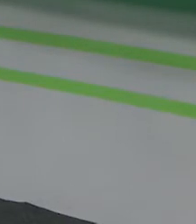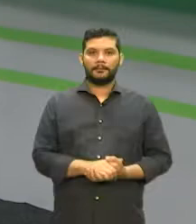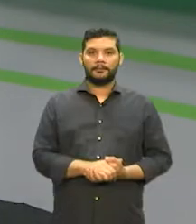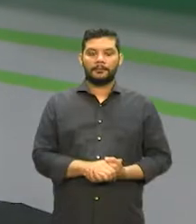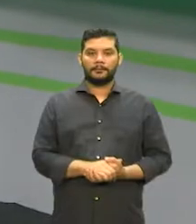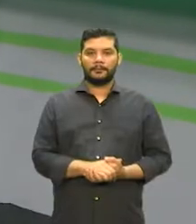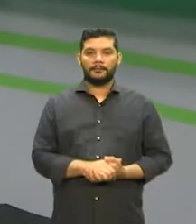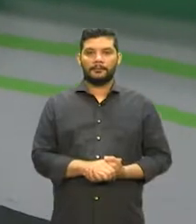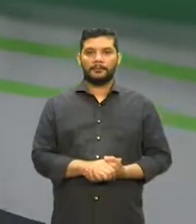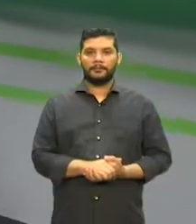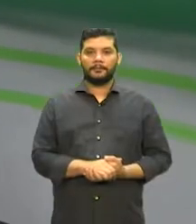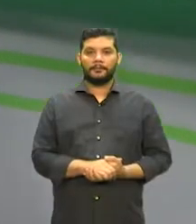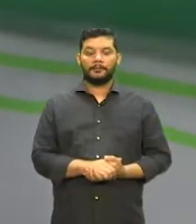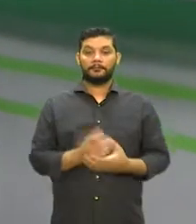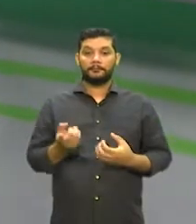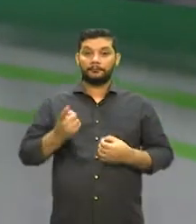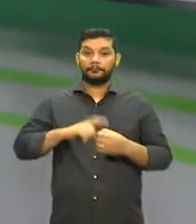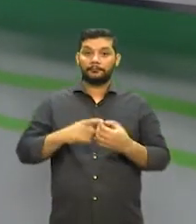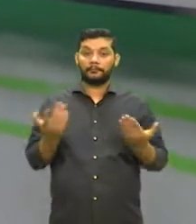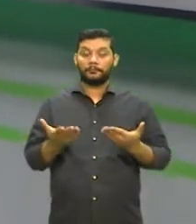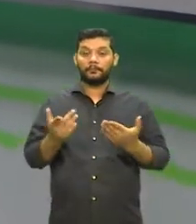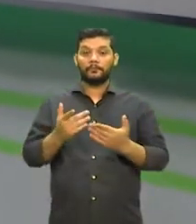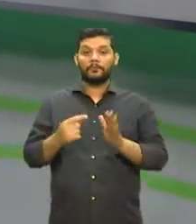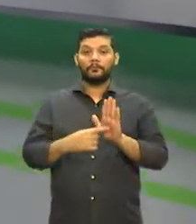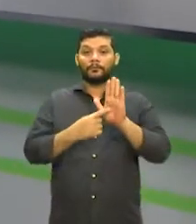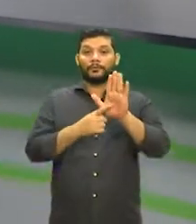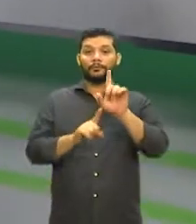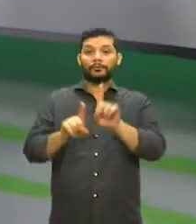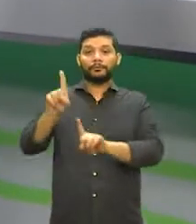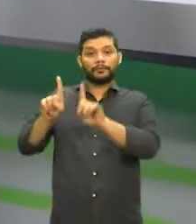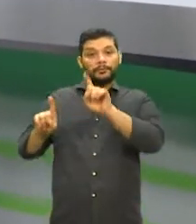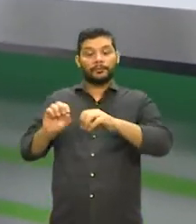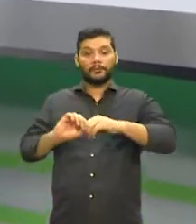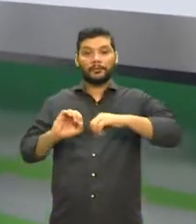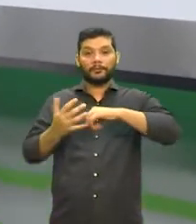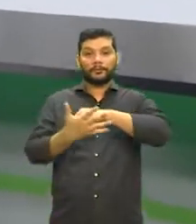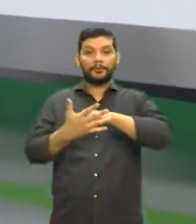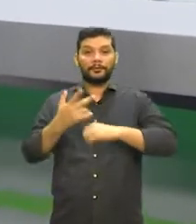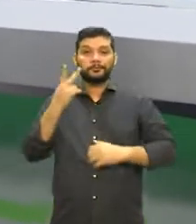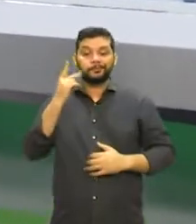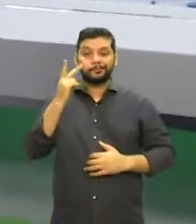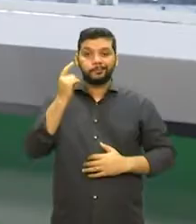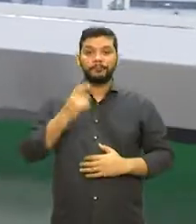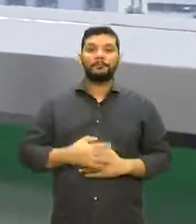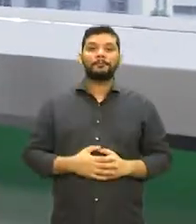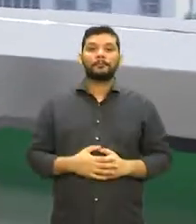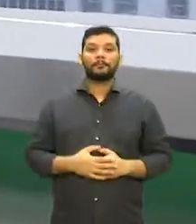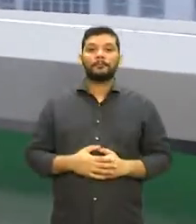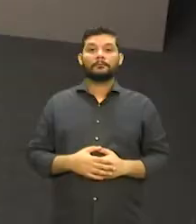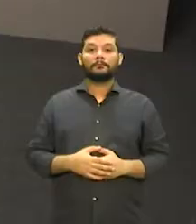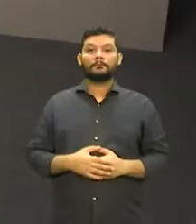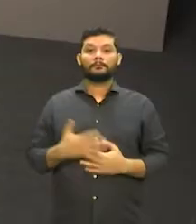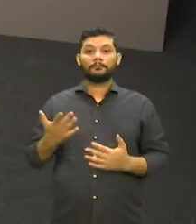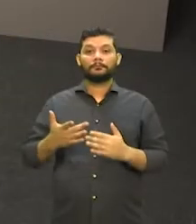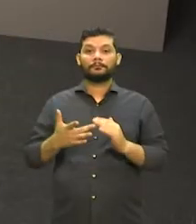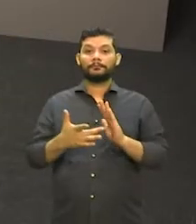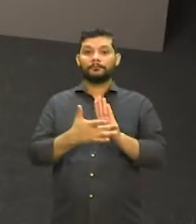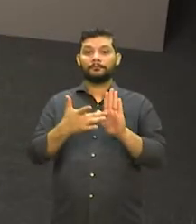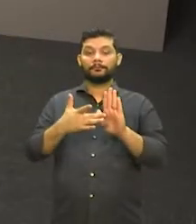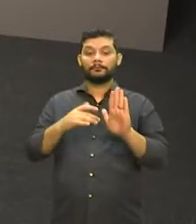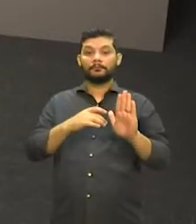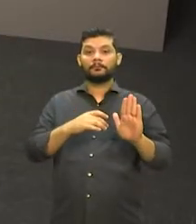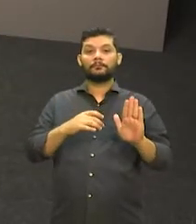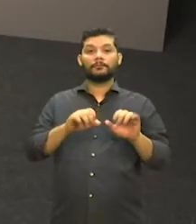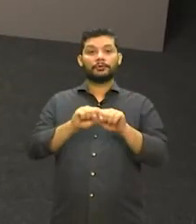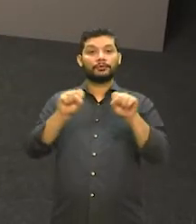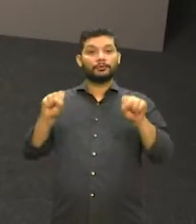Voltamos para mostrar os números atualizados da Covid-19 aqui no Ceará. De acordo com os dados do sistema IntegraSUS, foram